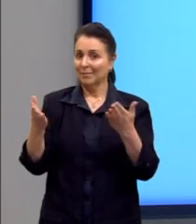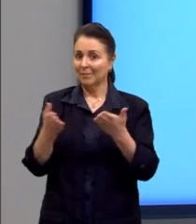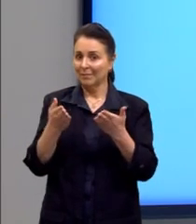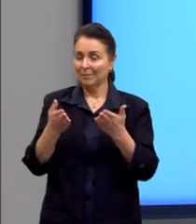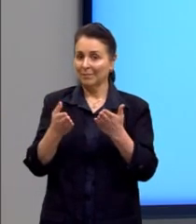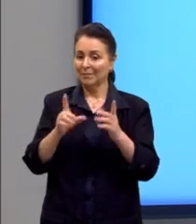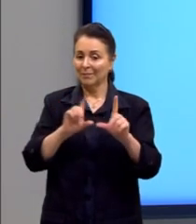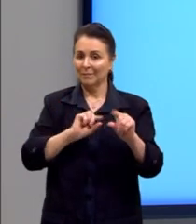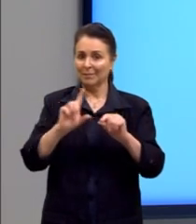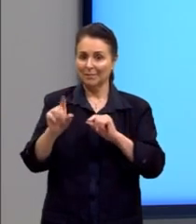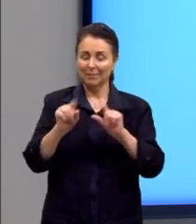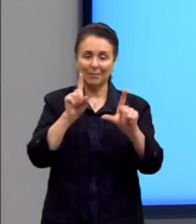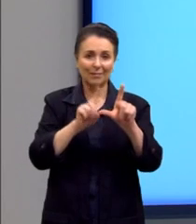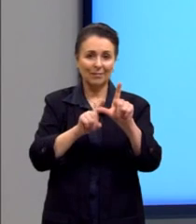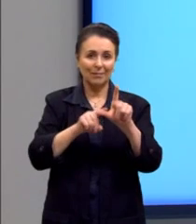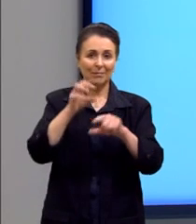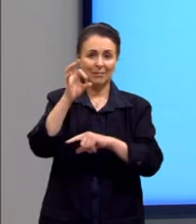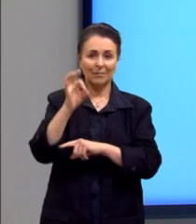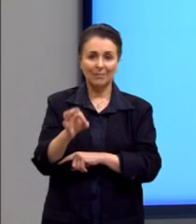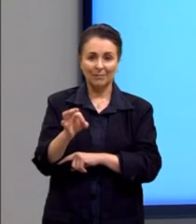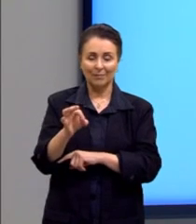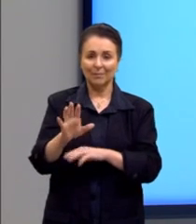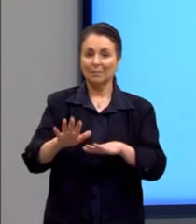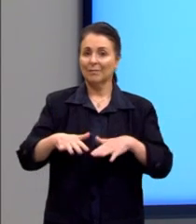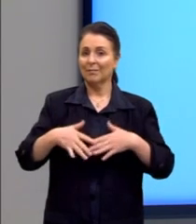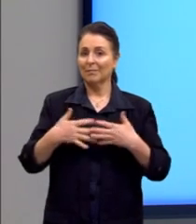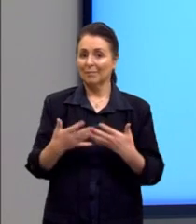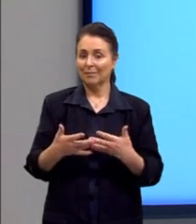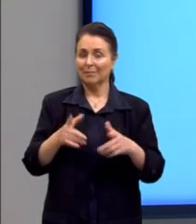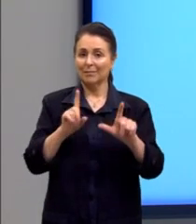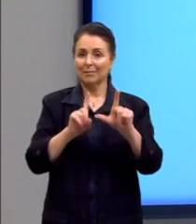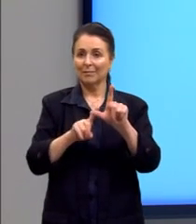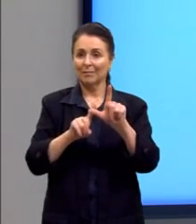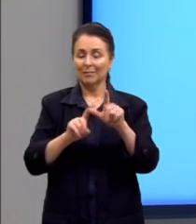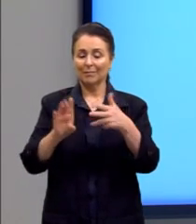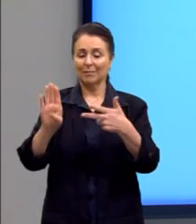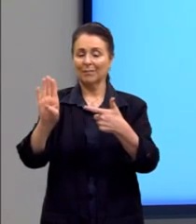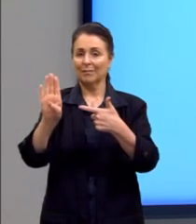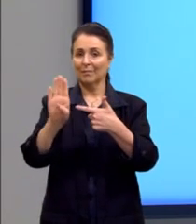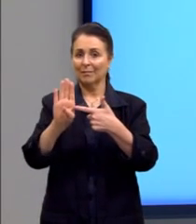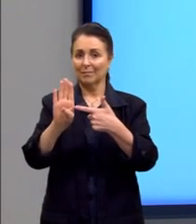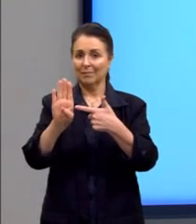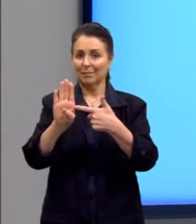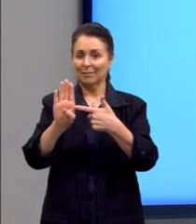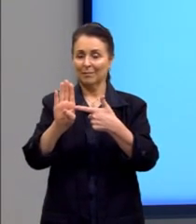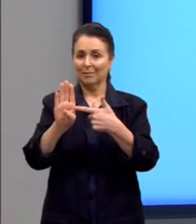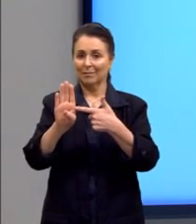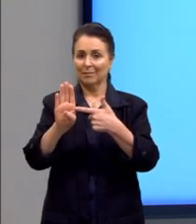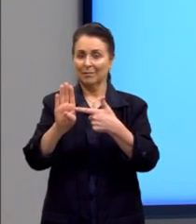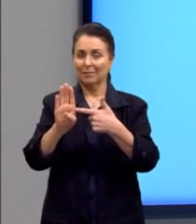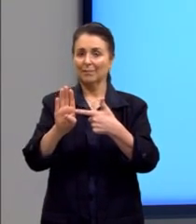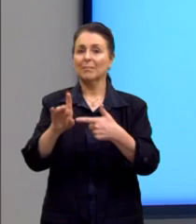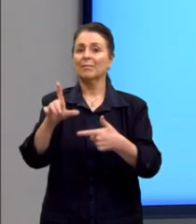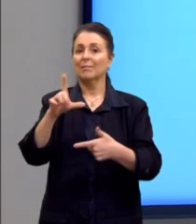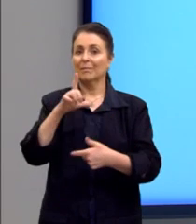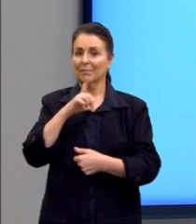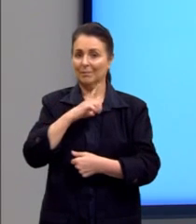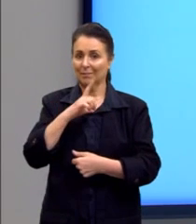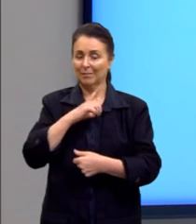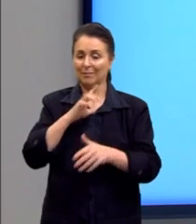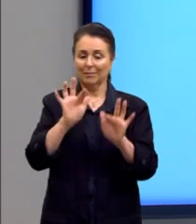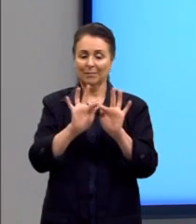marcar a nossa alternativa correta que seria a letra B. Então, essa questão nós tínhamos